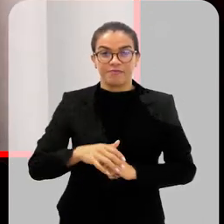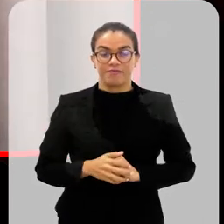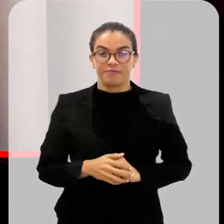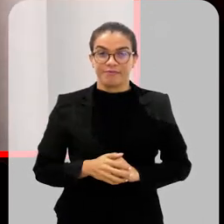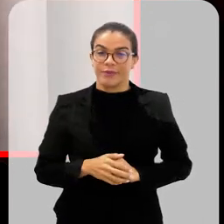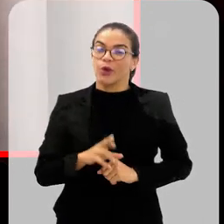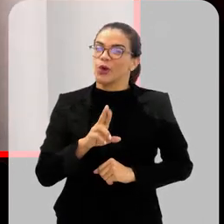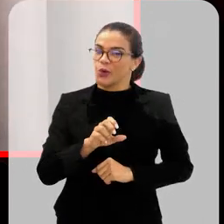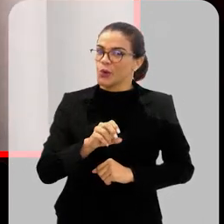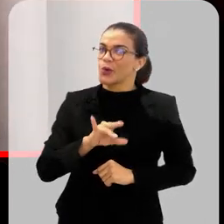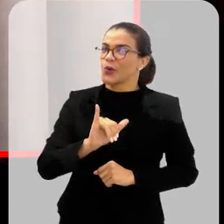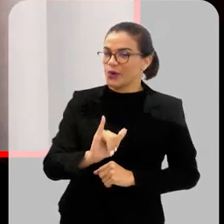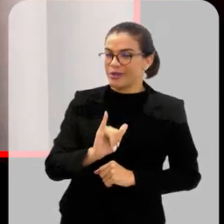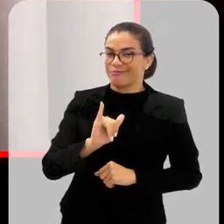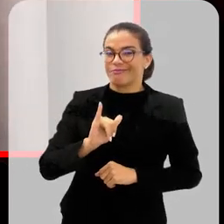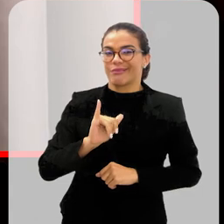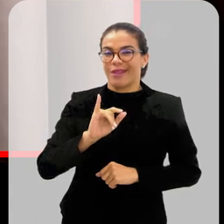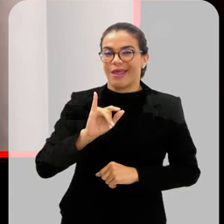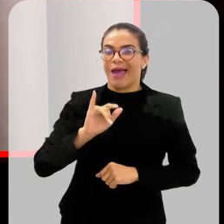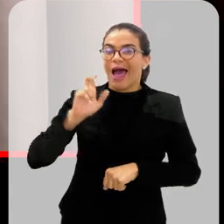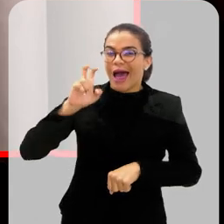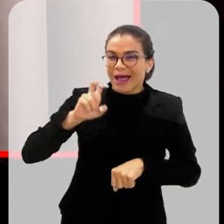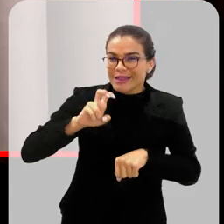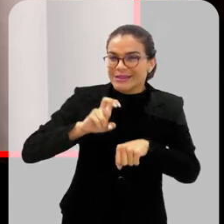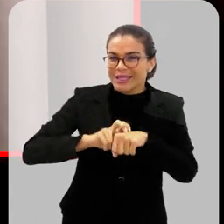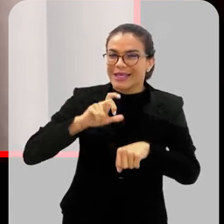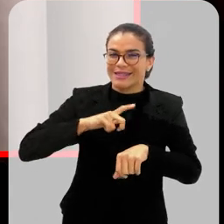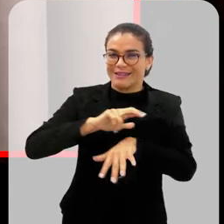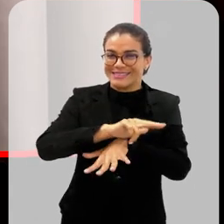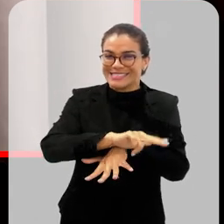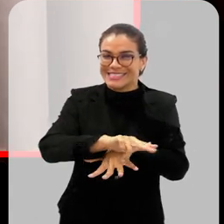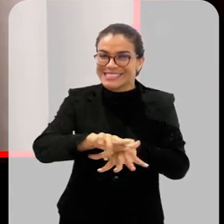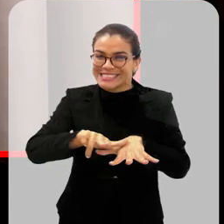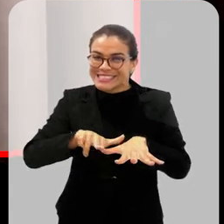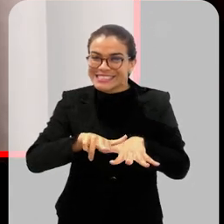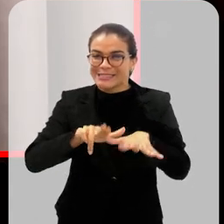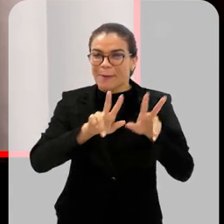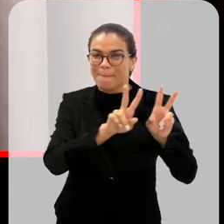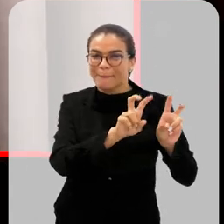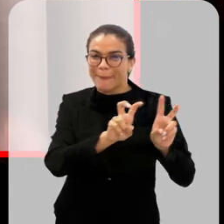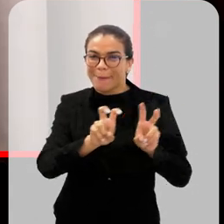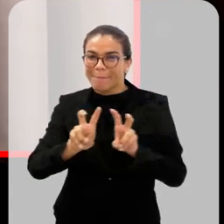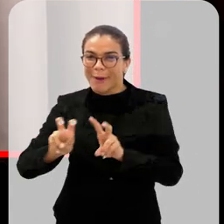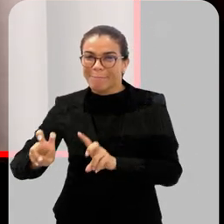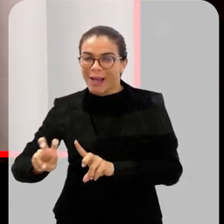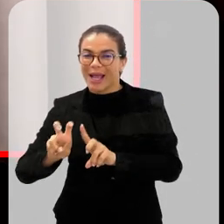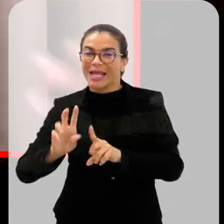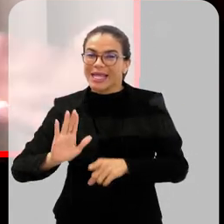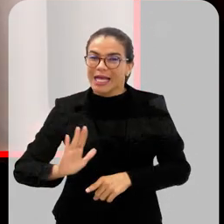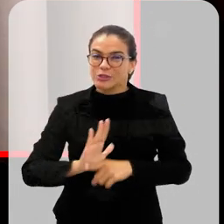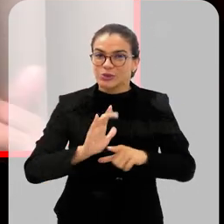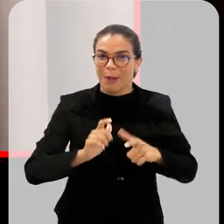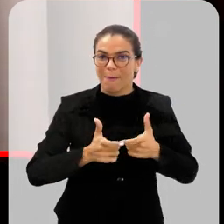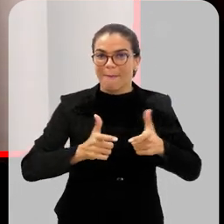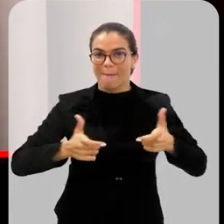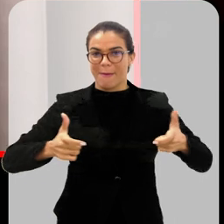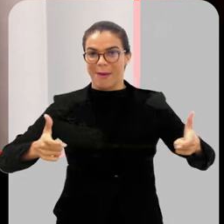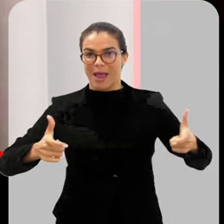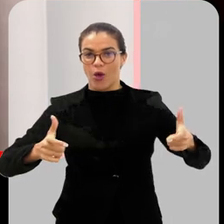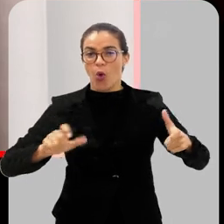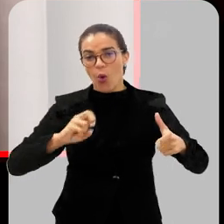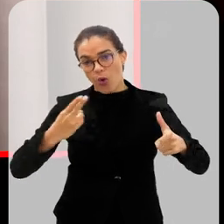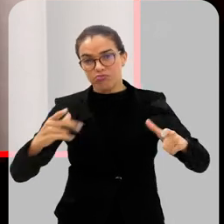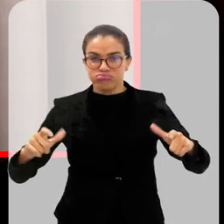Rui, a dengue é uma doença multifatorial. Então, ela tem diversos fatores que contribuem para o seu aumento ou